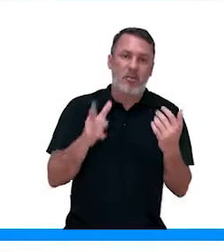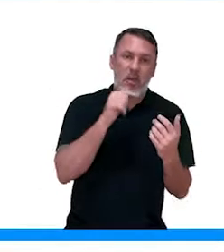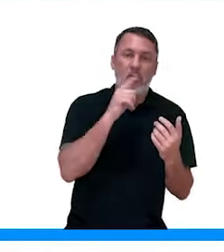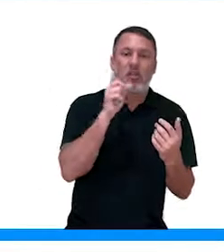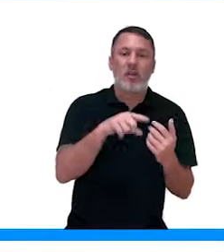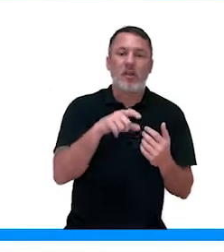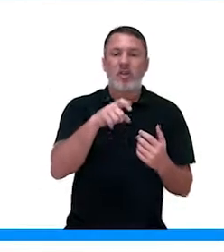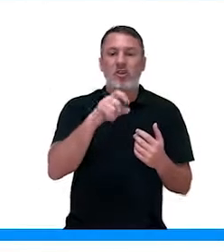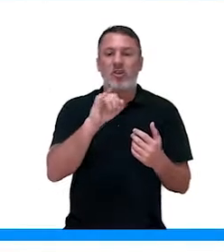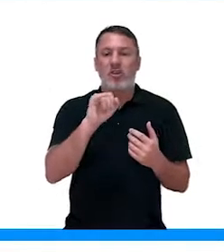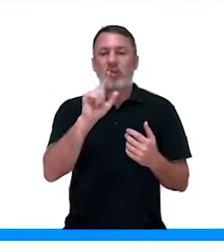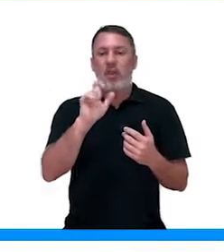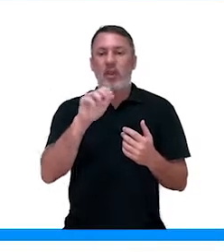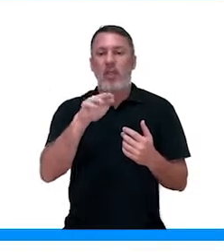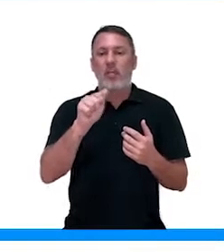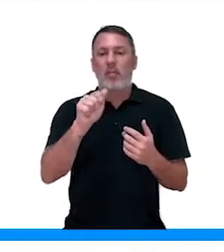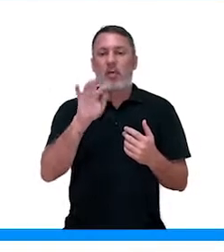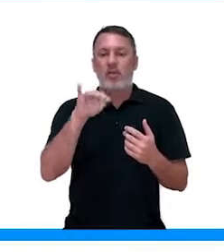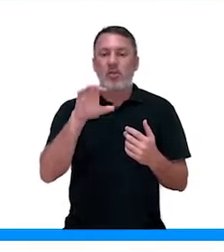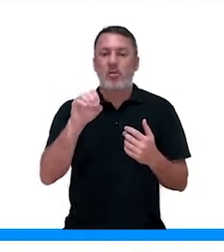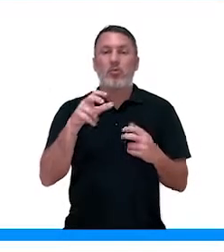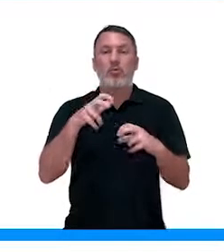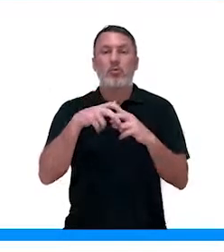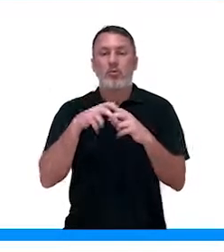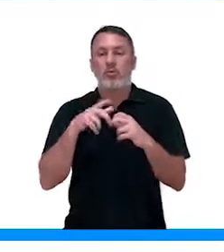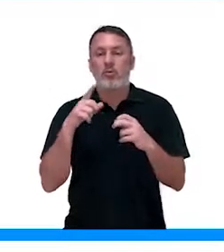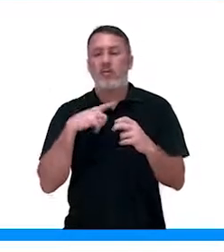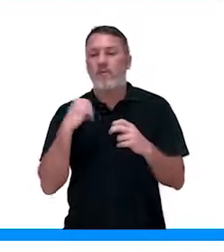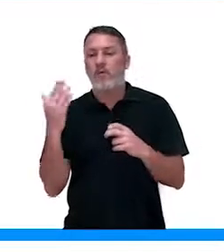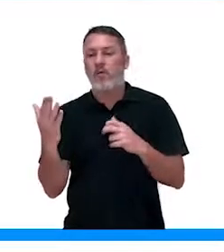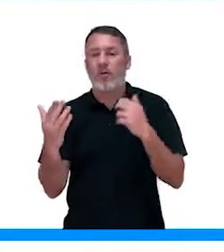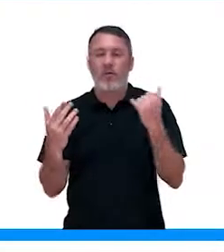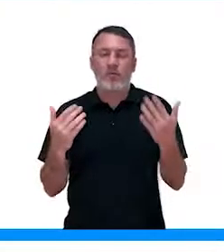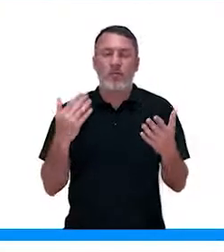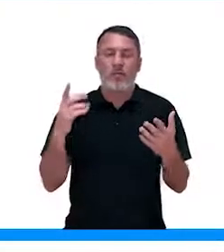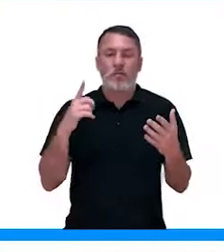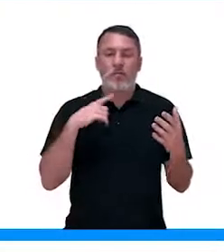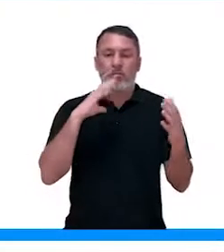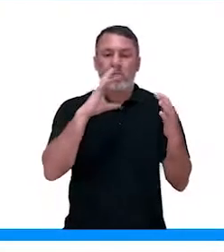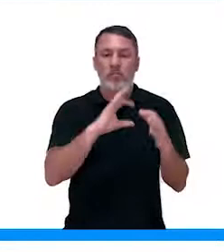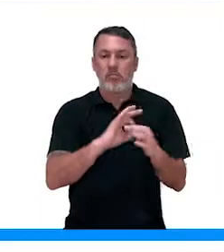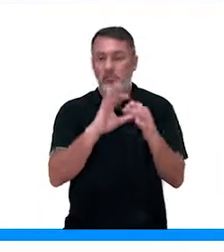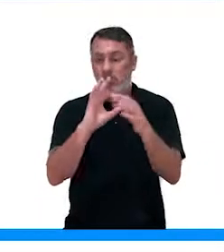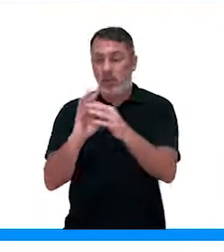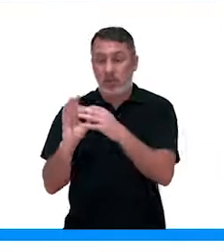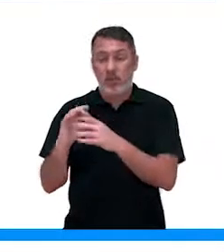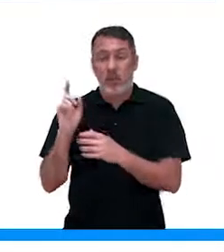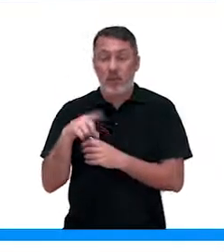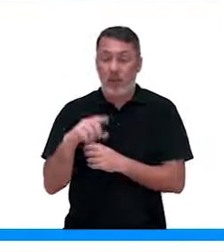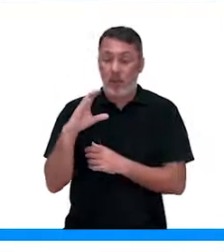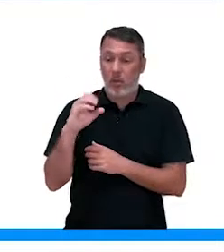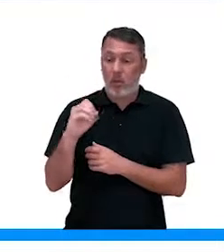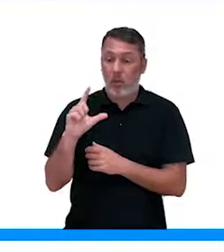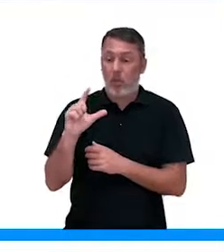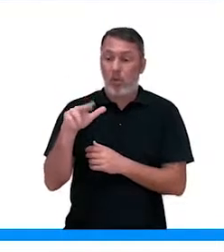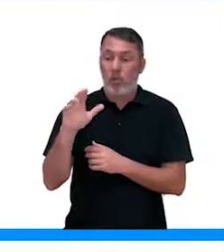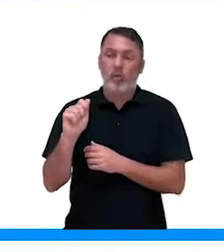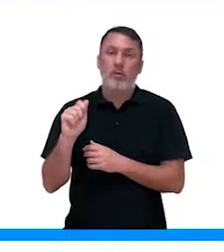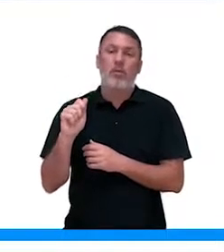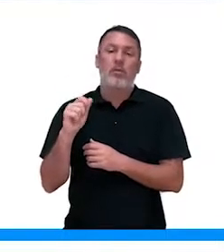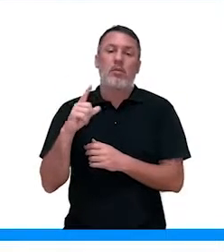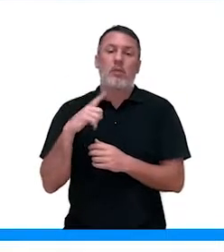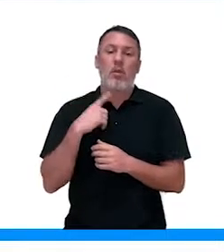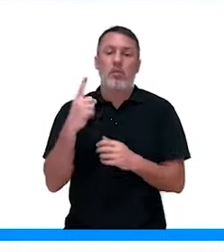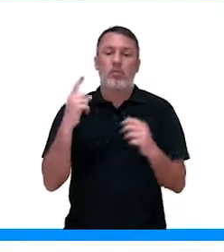do vaso chilemático. Então, vai puxando a água. Isso vai fazendo com que a coluna ali dentro fique